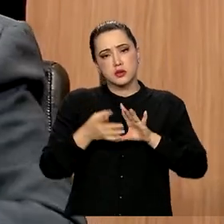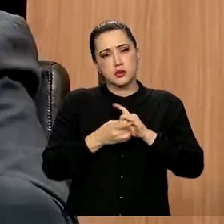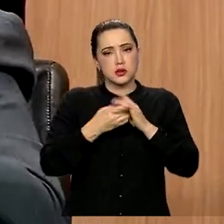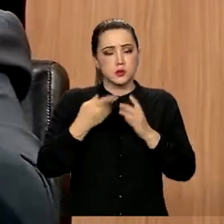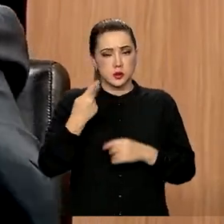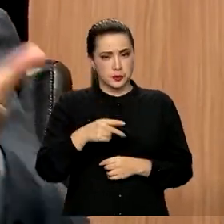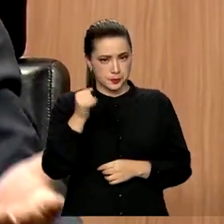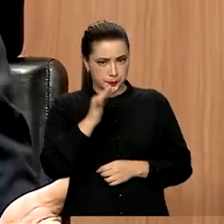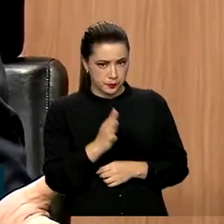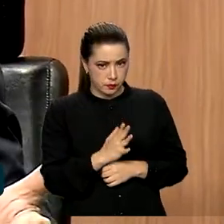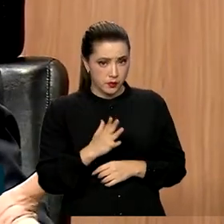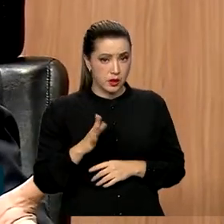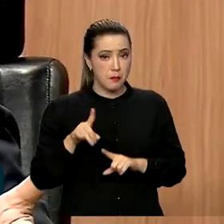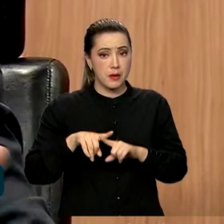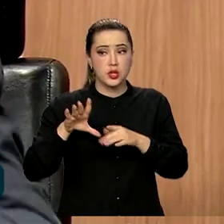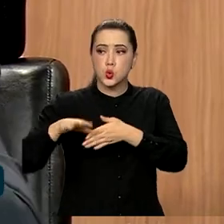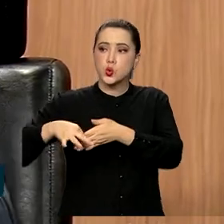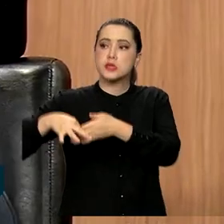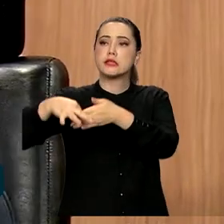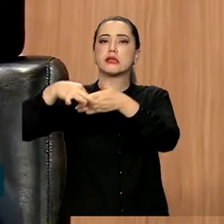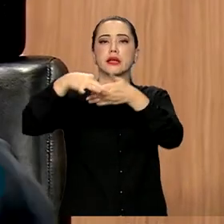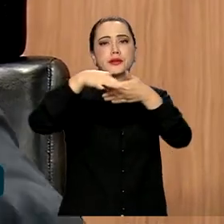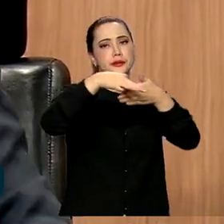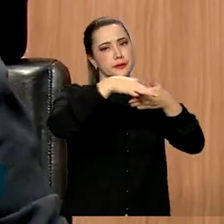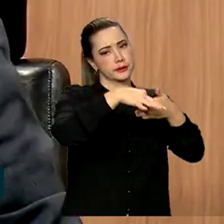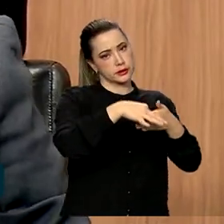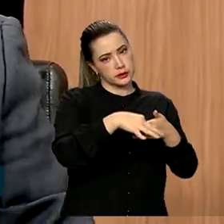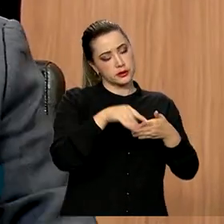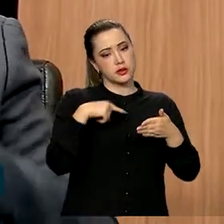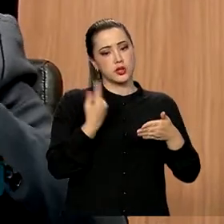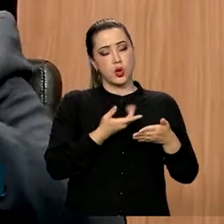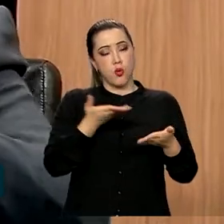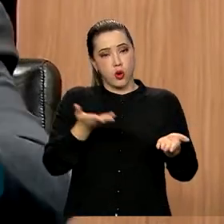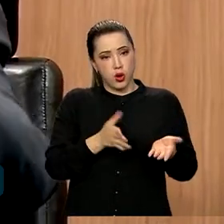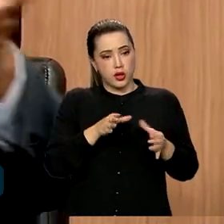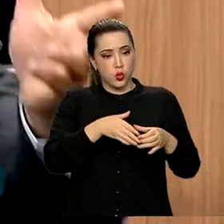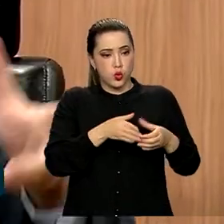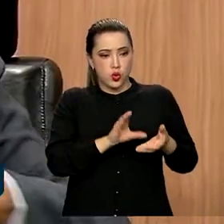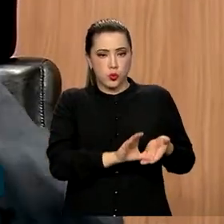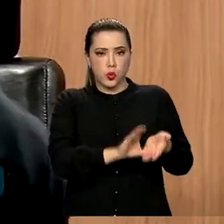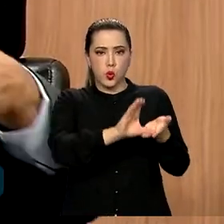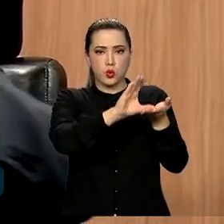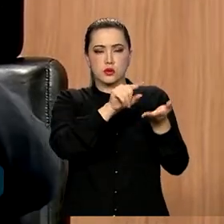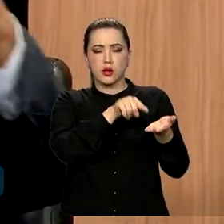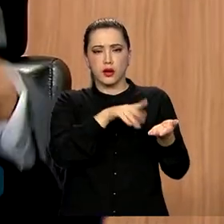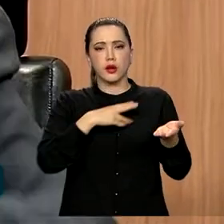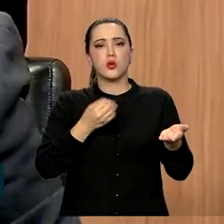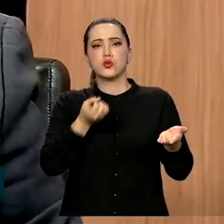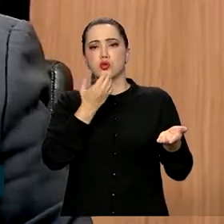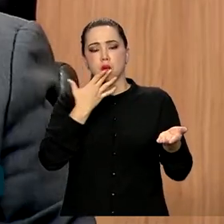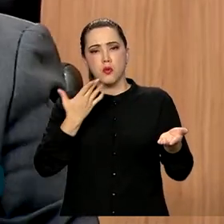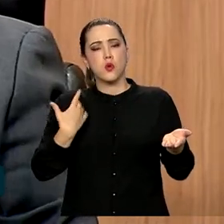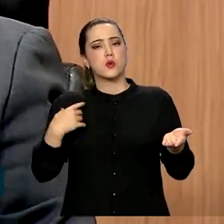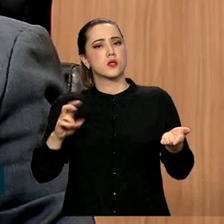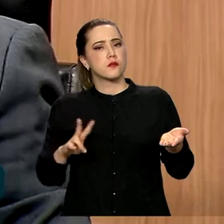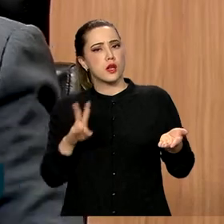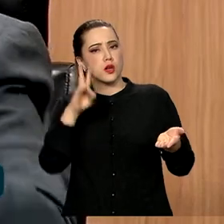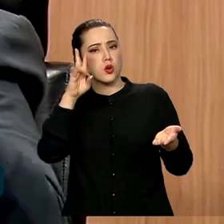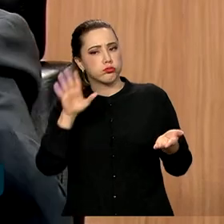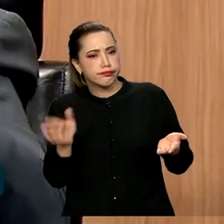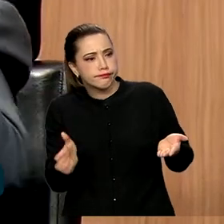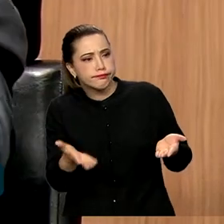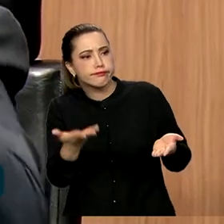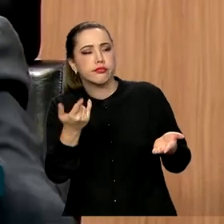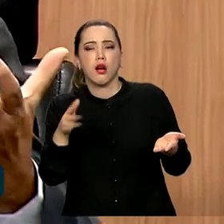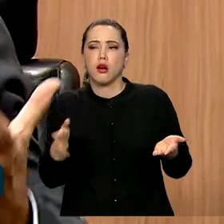Brasil com liderança. E é esse papel que o Conselhão tem de emular bons valores, princípios, em